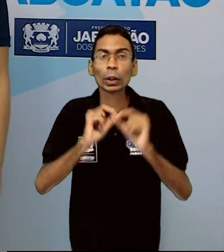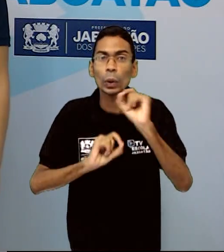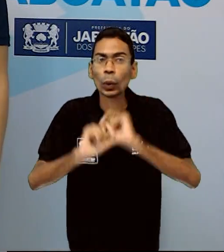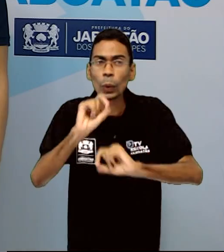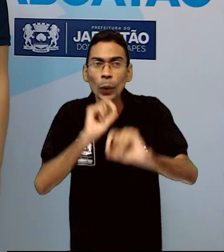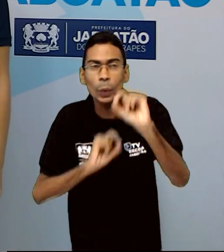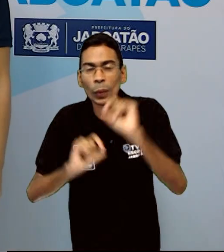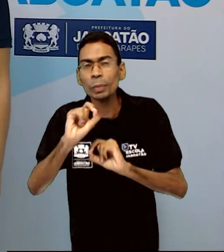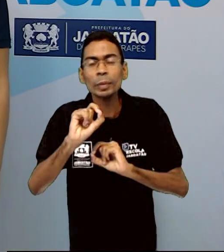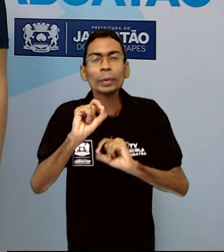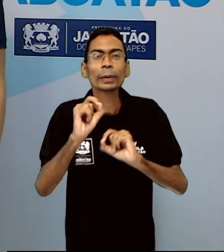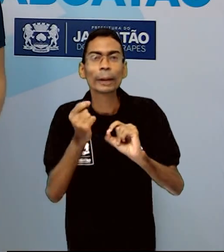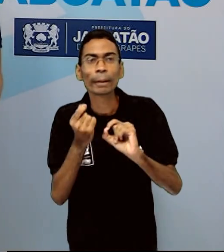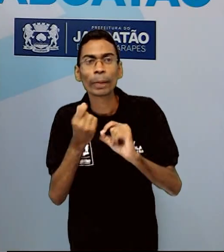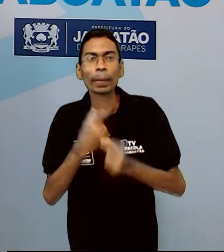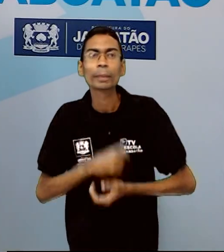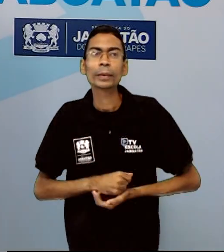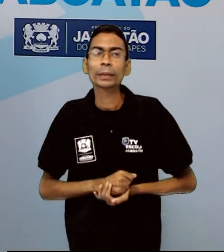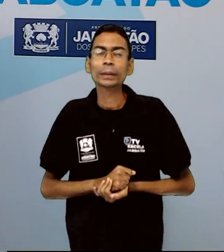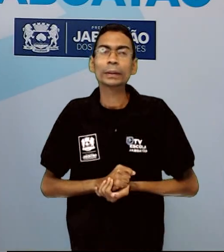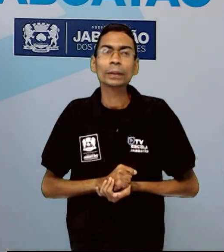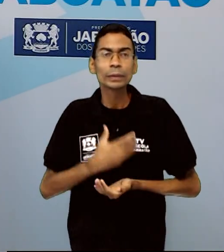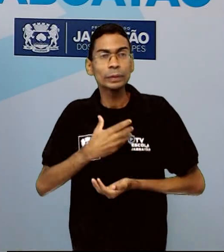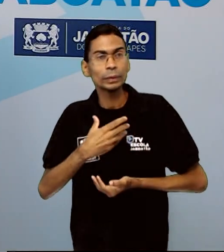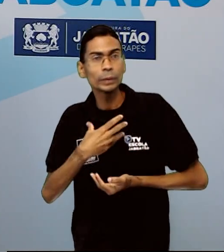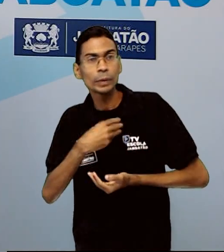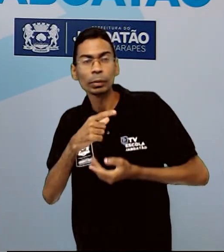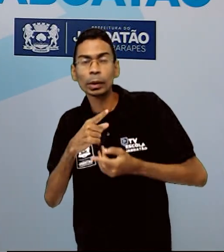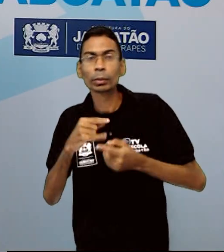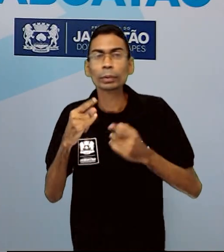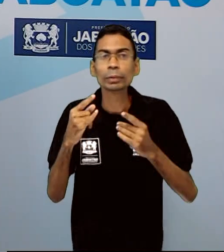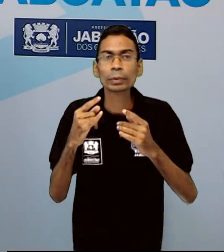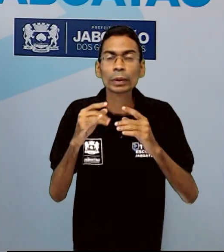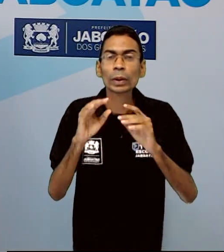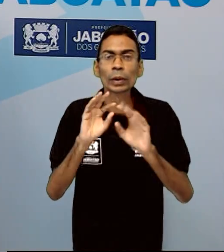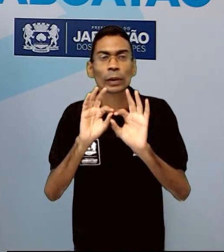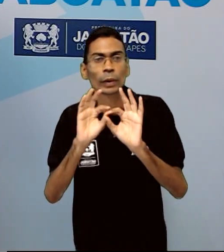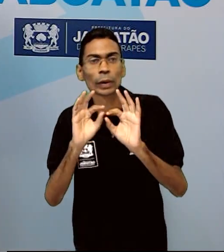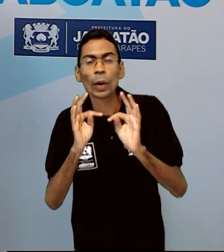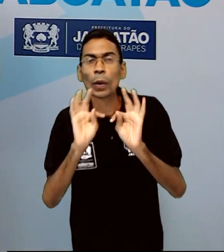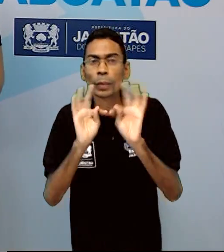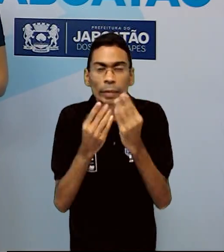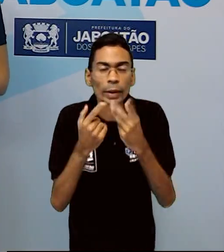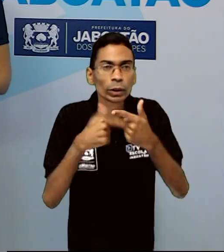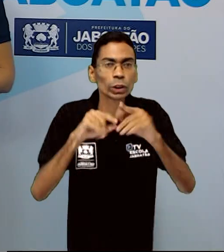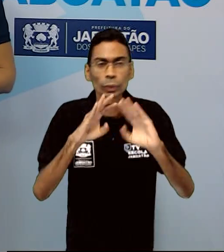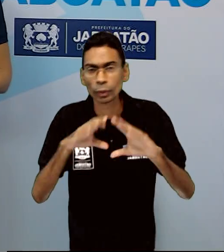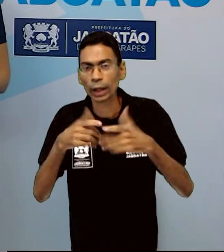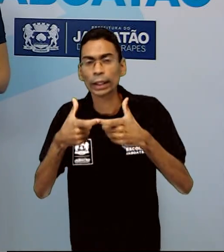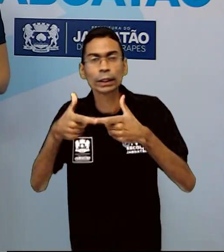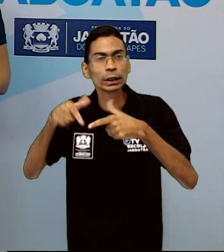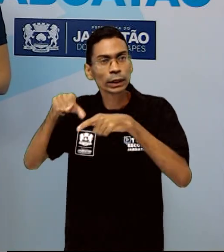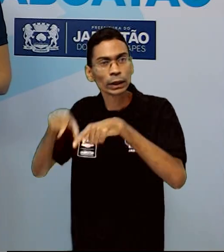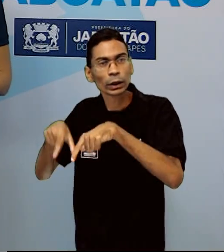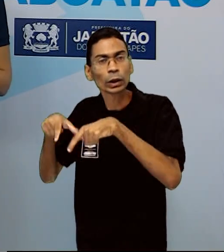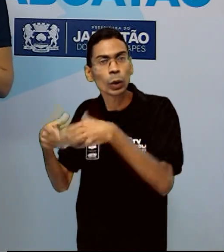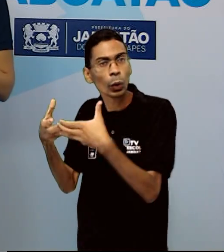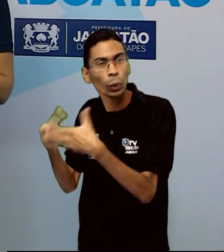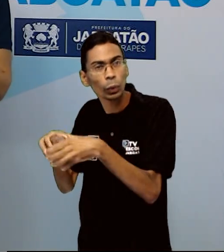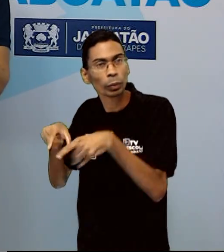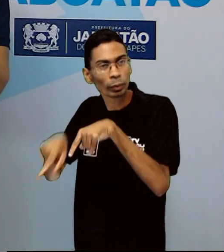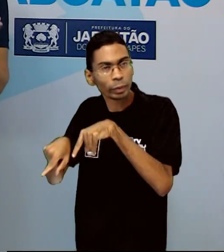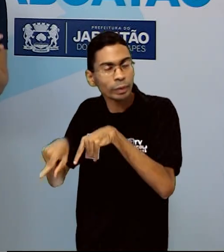comunidade. Vou explicar para vocês o conceito de dever. A obrigação de fazer alguma coisa,